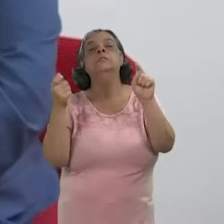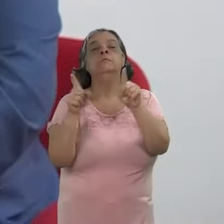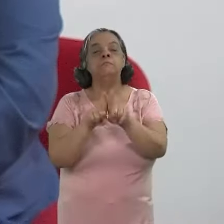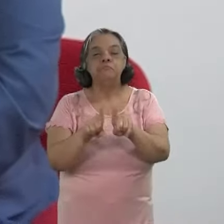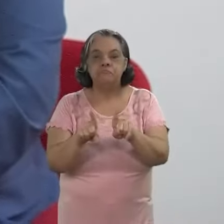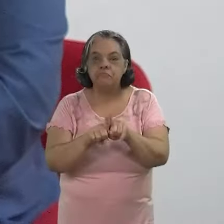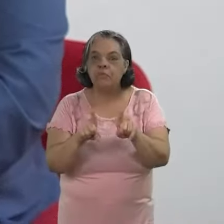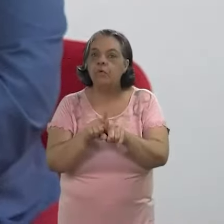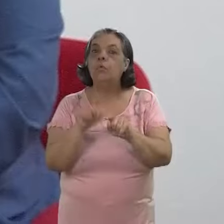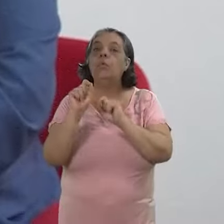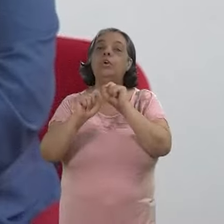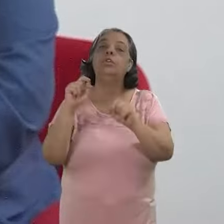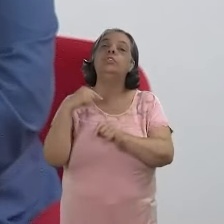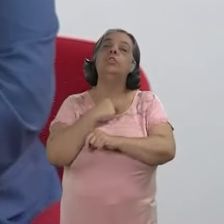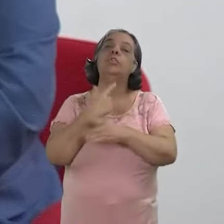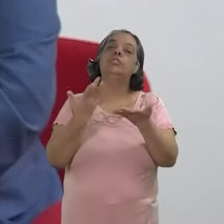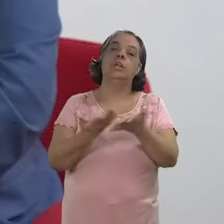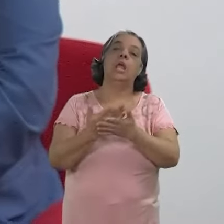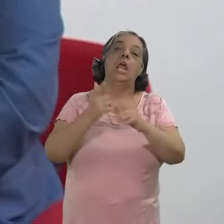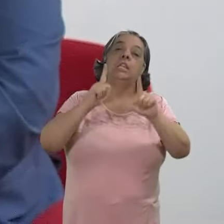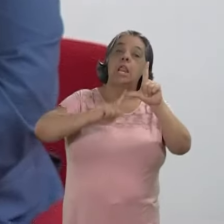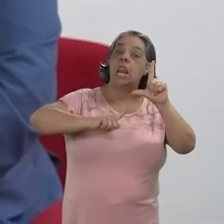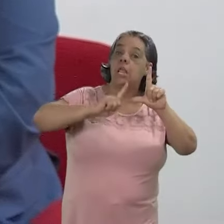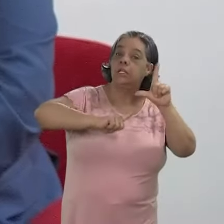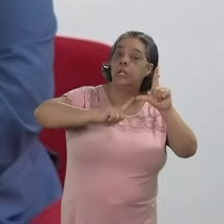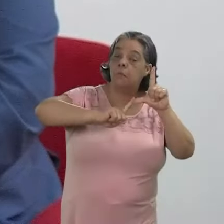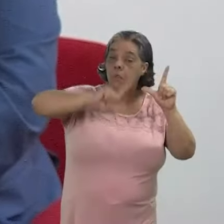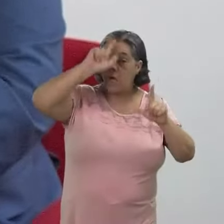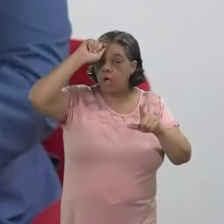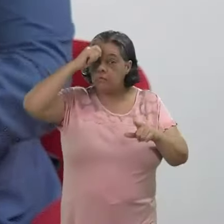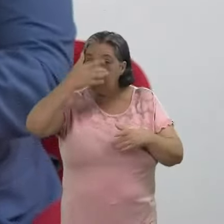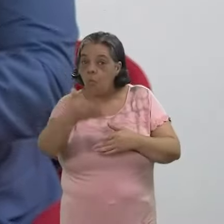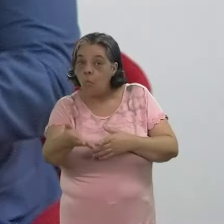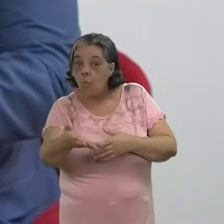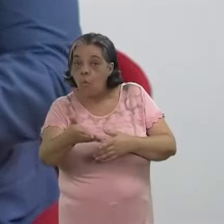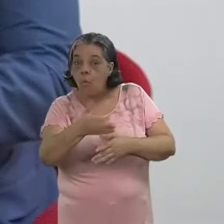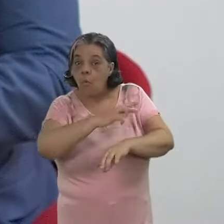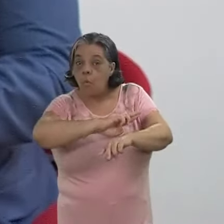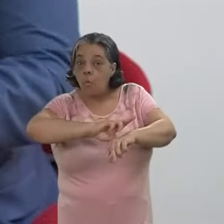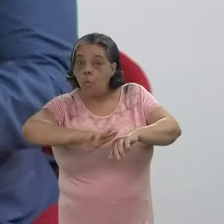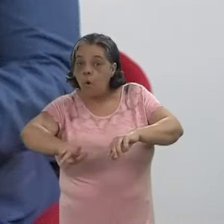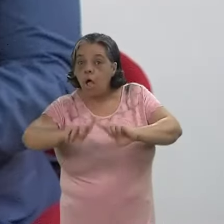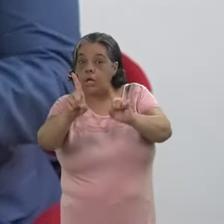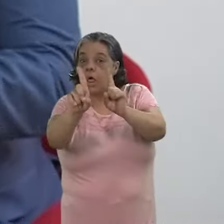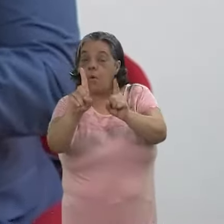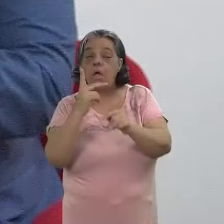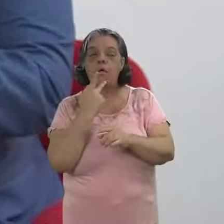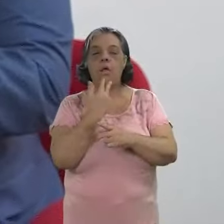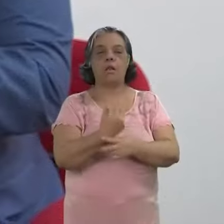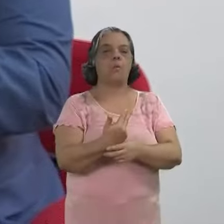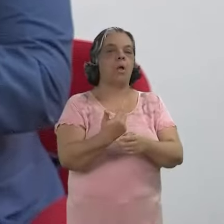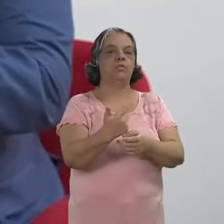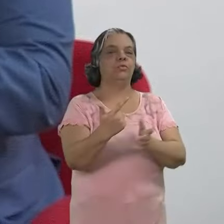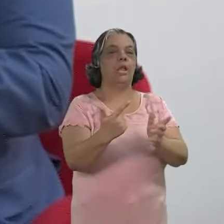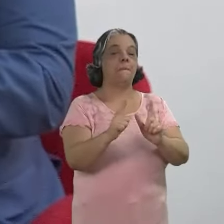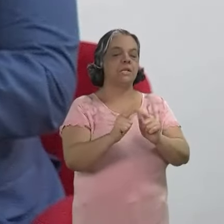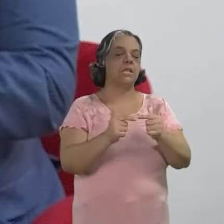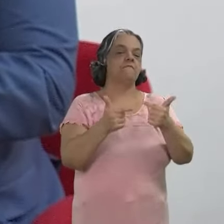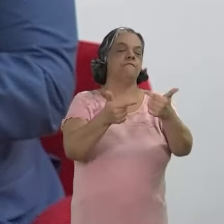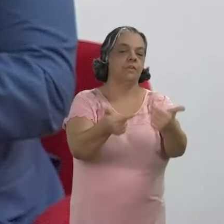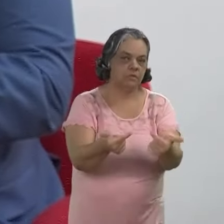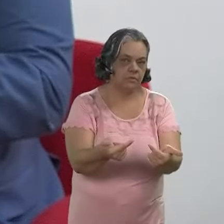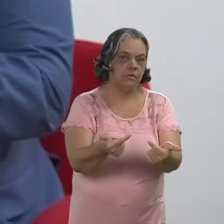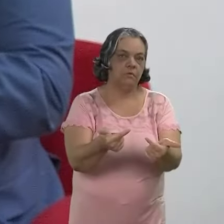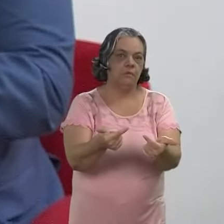avanço do que a gente chama hoje de letramento racial, não é que essa linguagem não exista hoje, mas ela